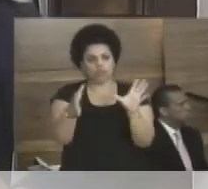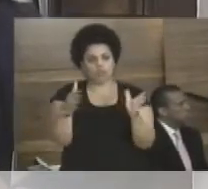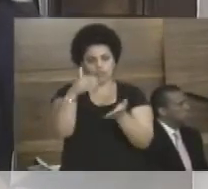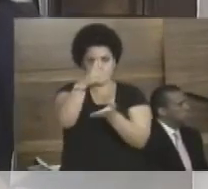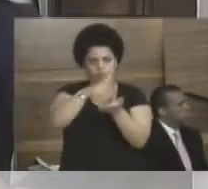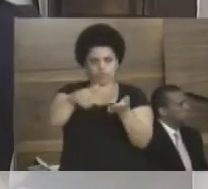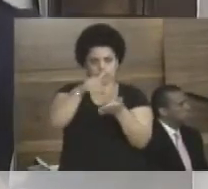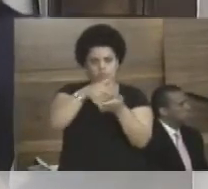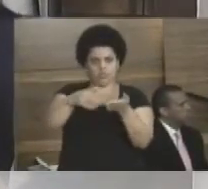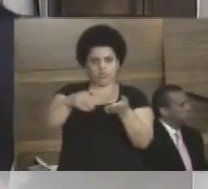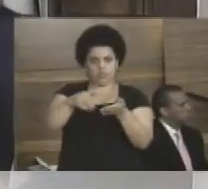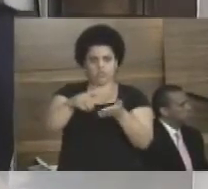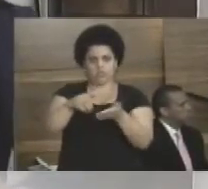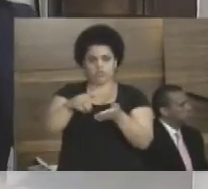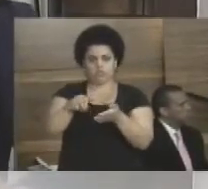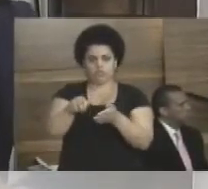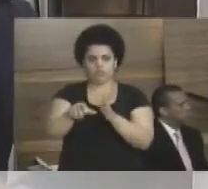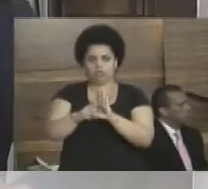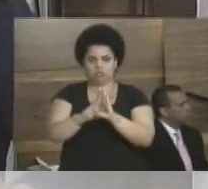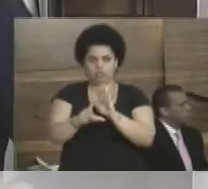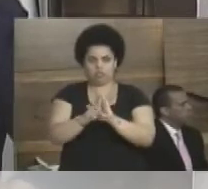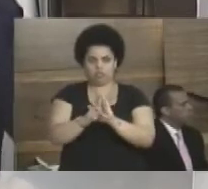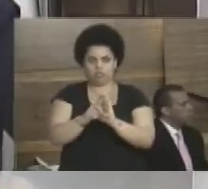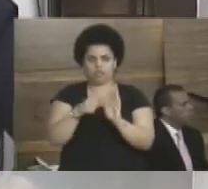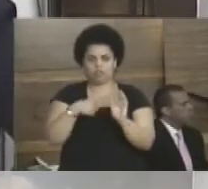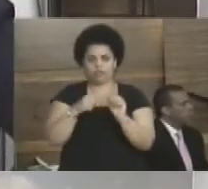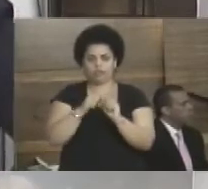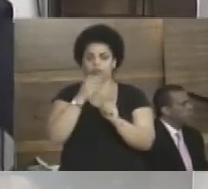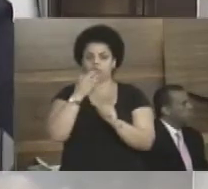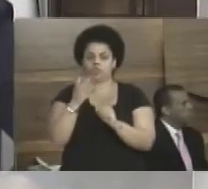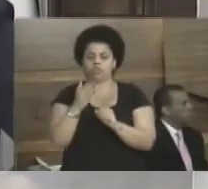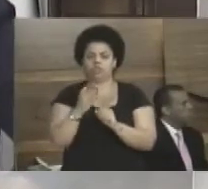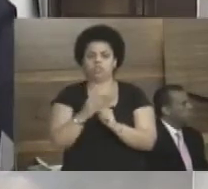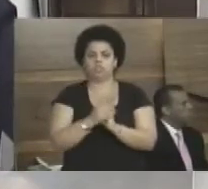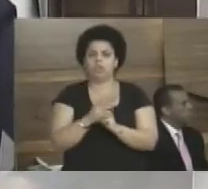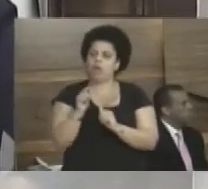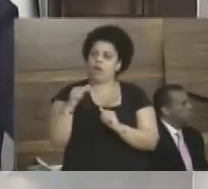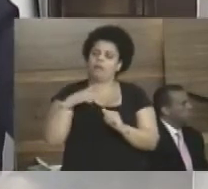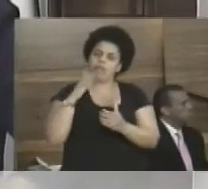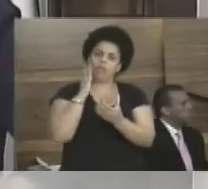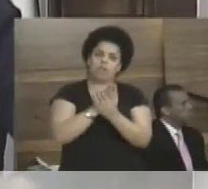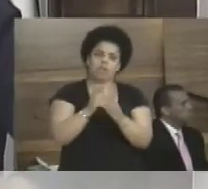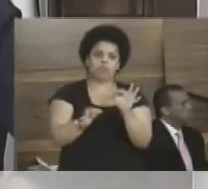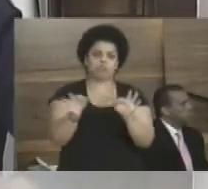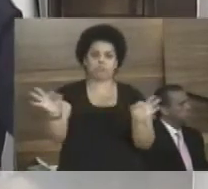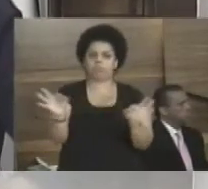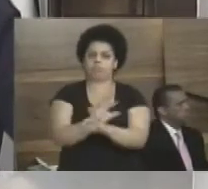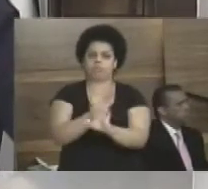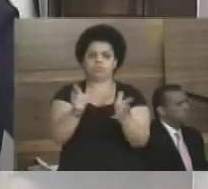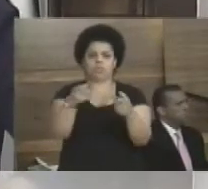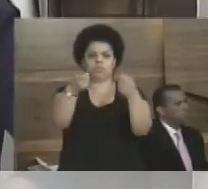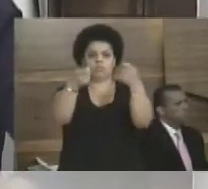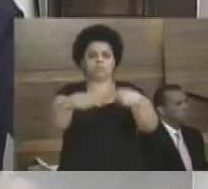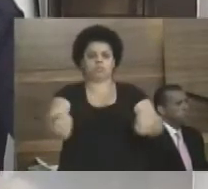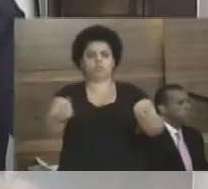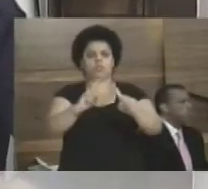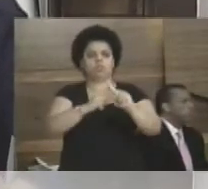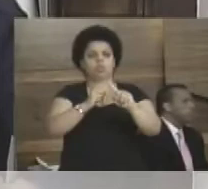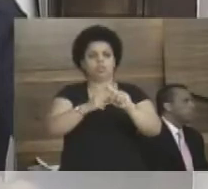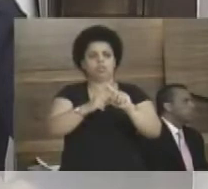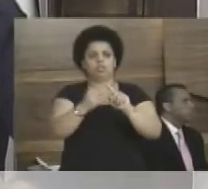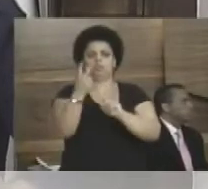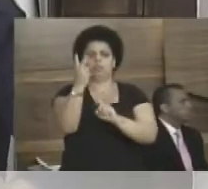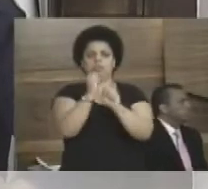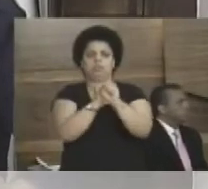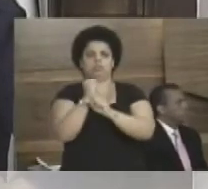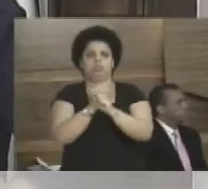secretário de legislação que a gente fez esse pedido, as sentenças que já terminou, não precisa mais da casa, porque foram uma inércia de